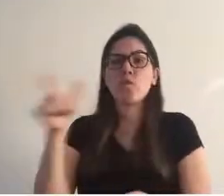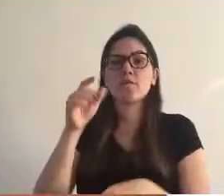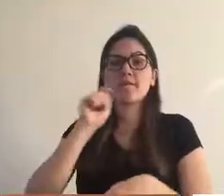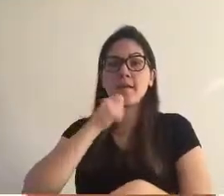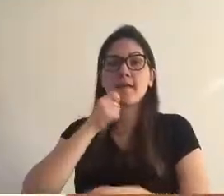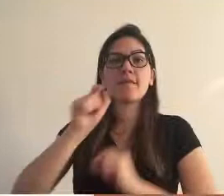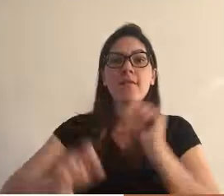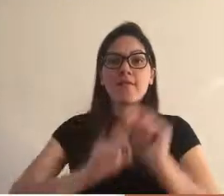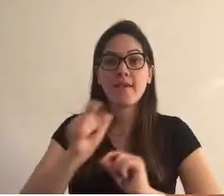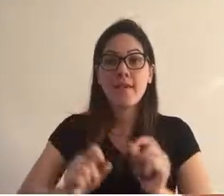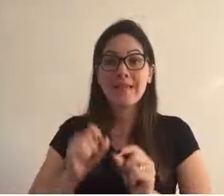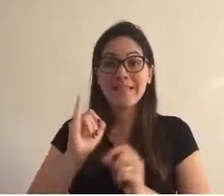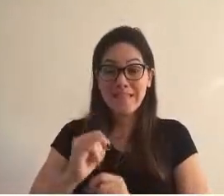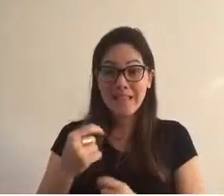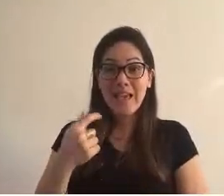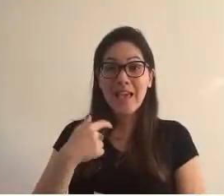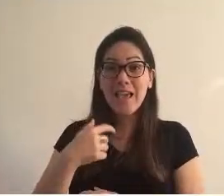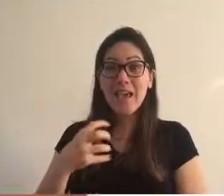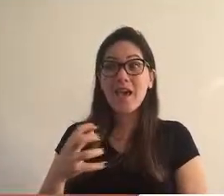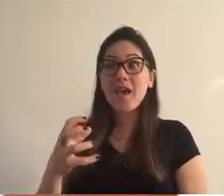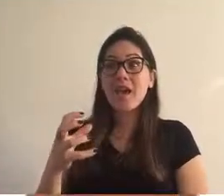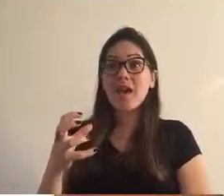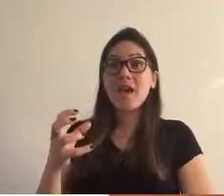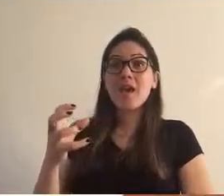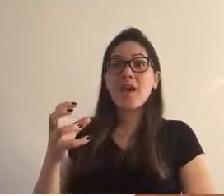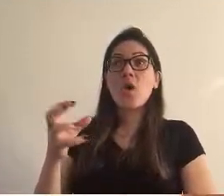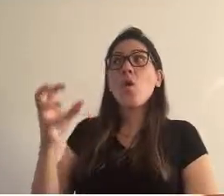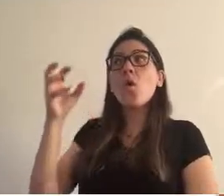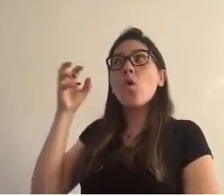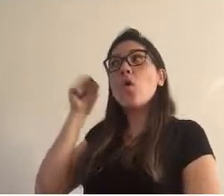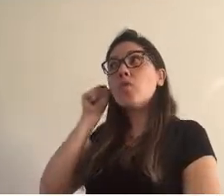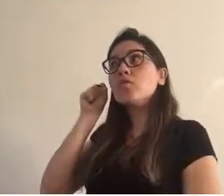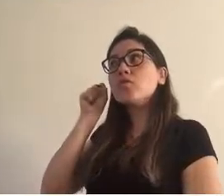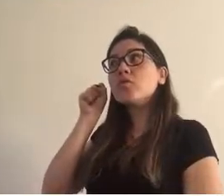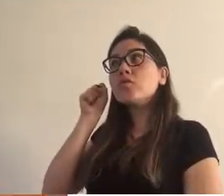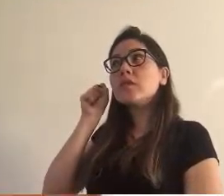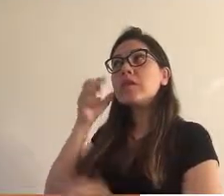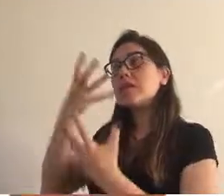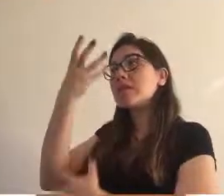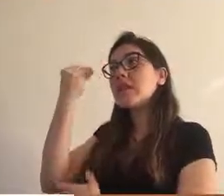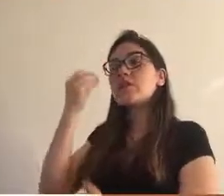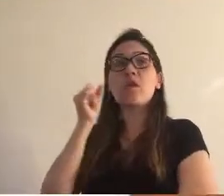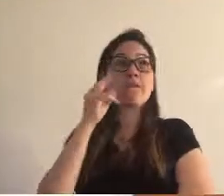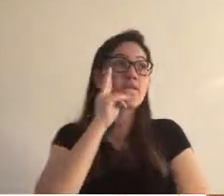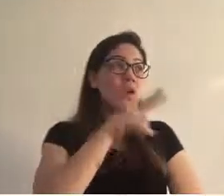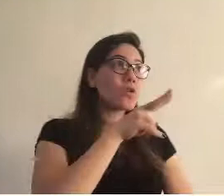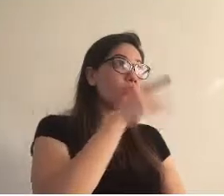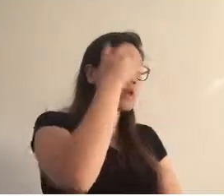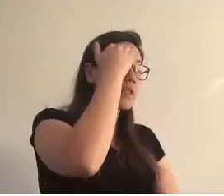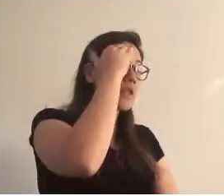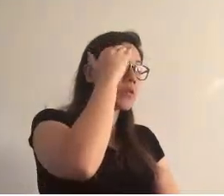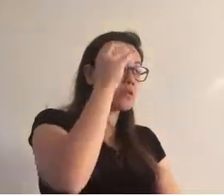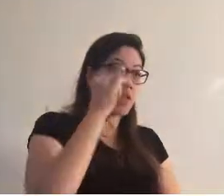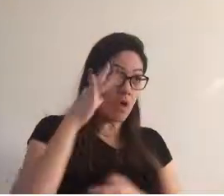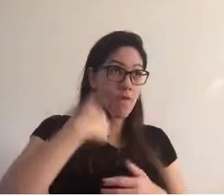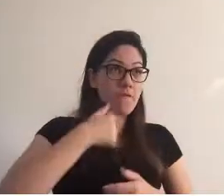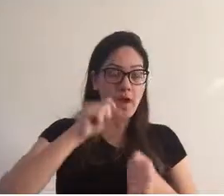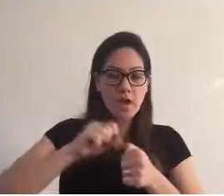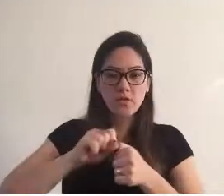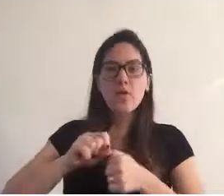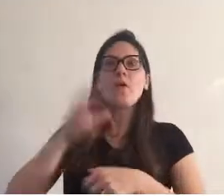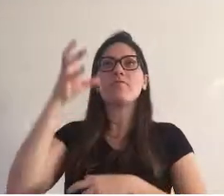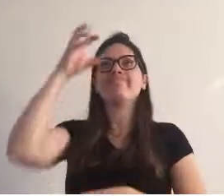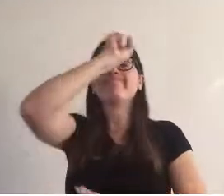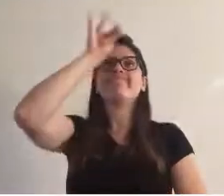ditado chinês que diz Se ouço, esqueço. Se eu vejo, entendo. Se eu faço, aprendo. Para